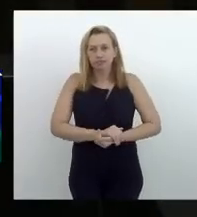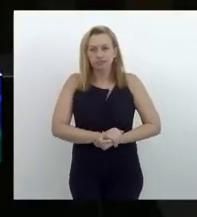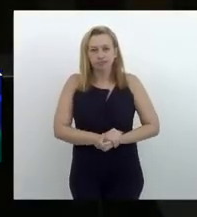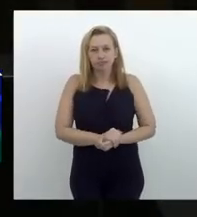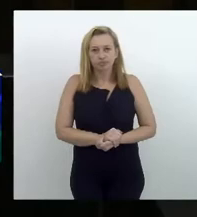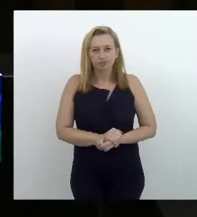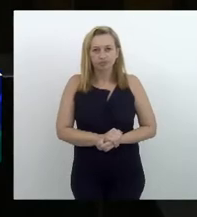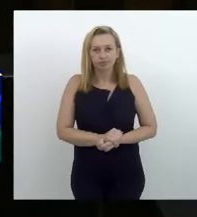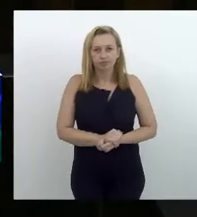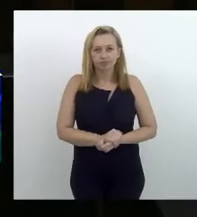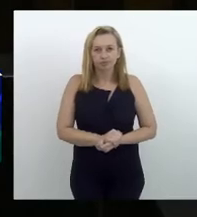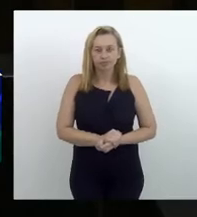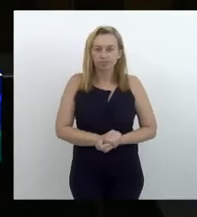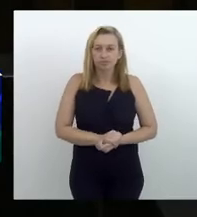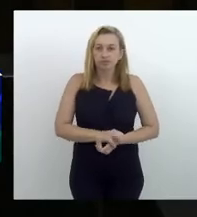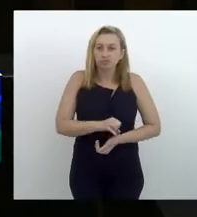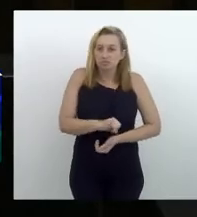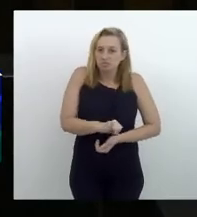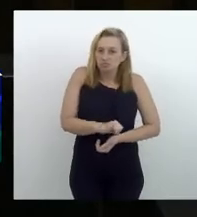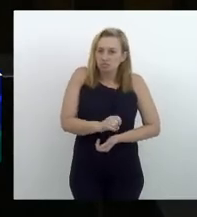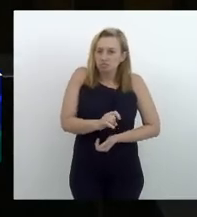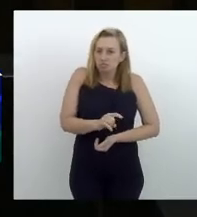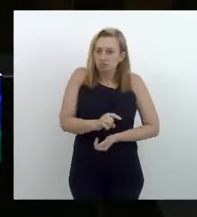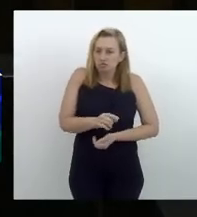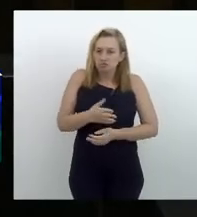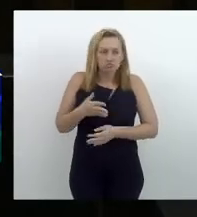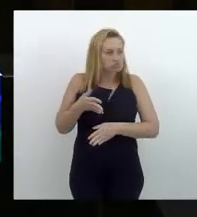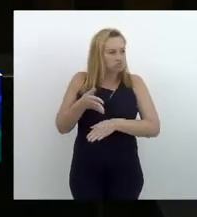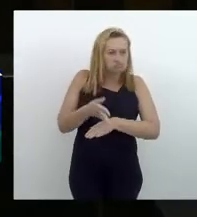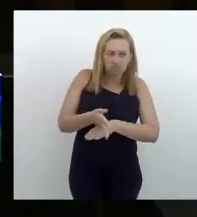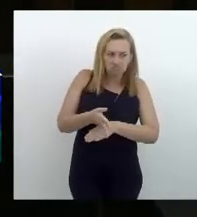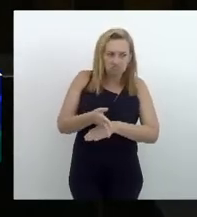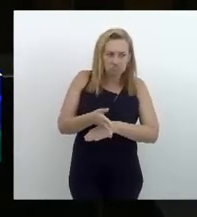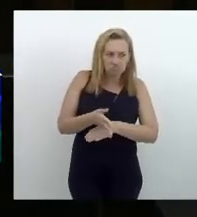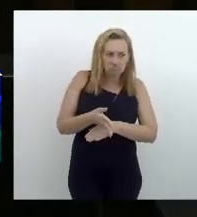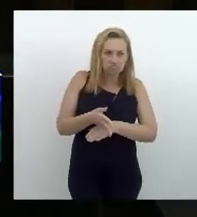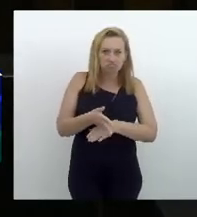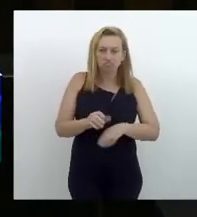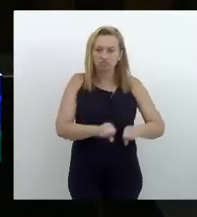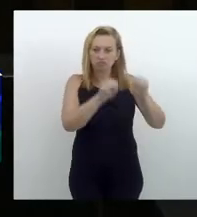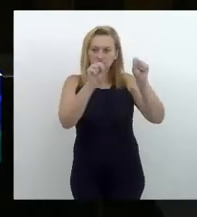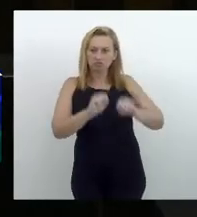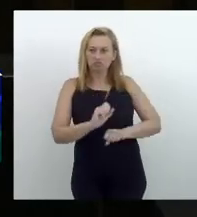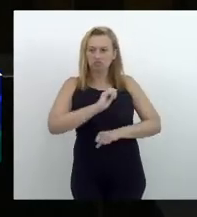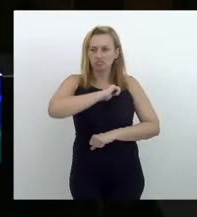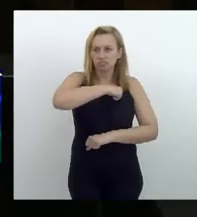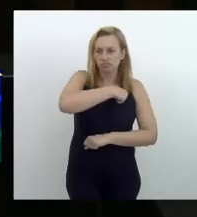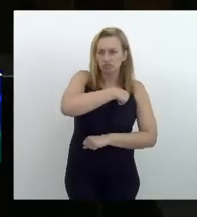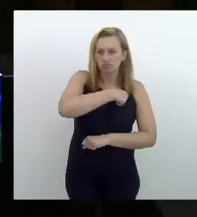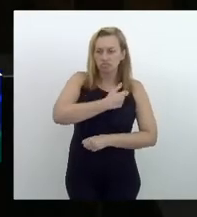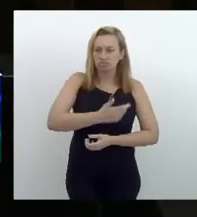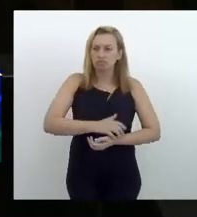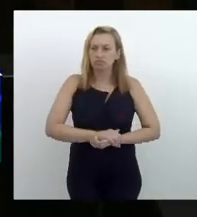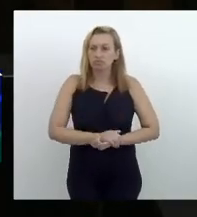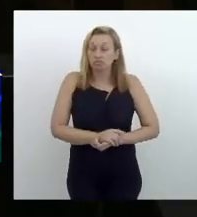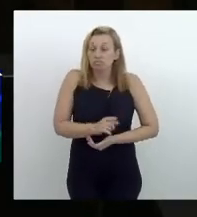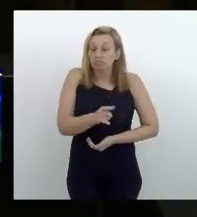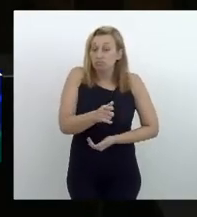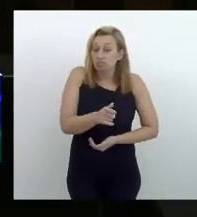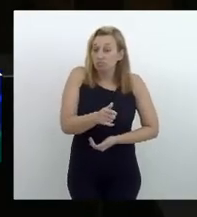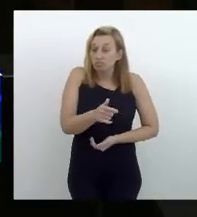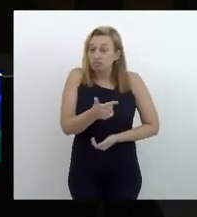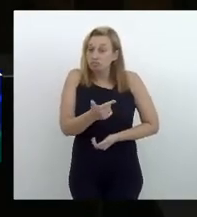é que se você não entra no regime de recuperação fiscal, você tem um